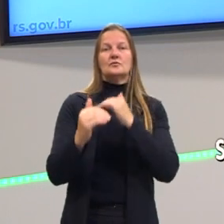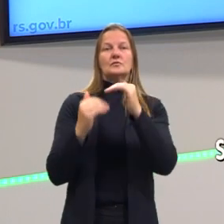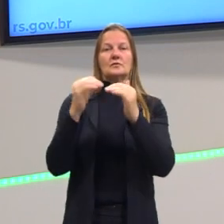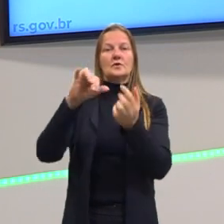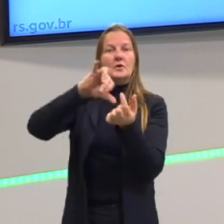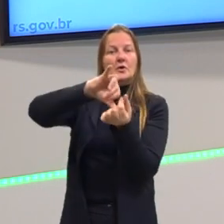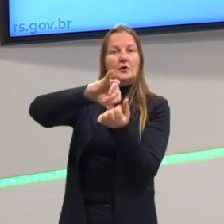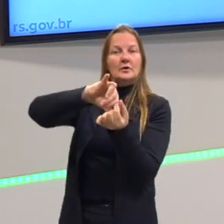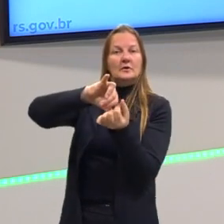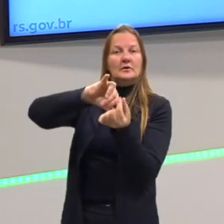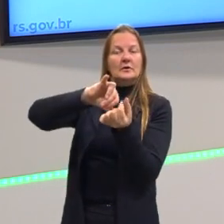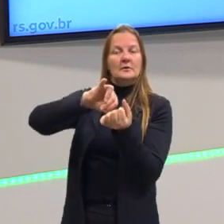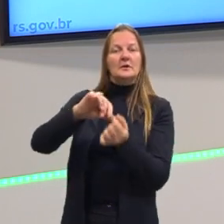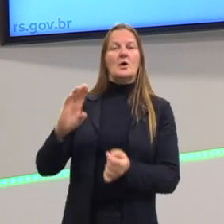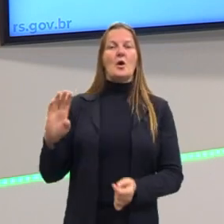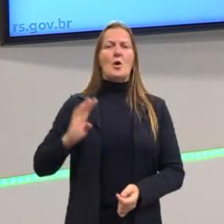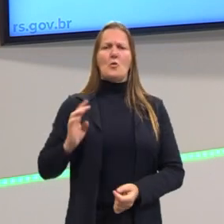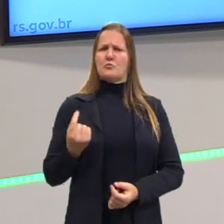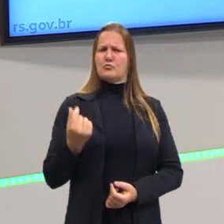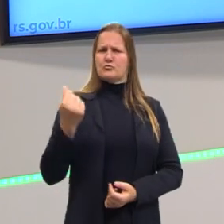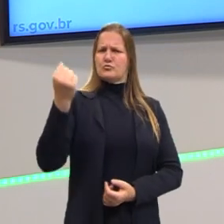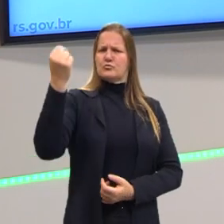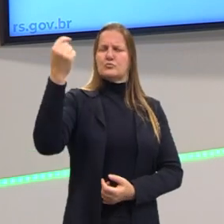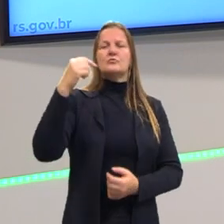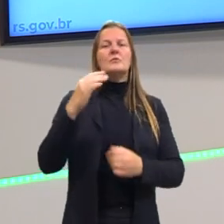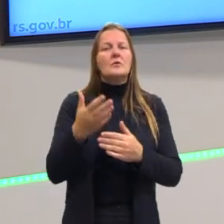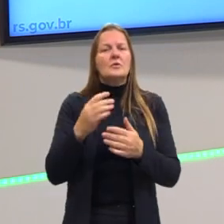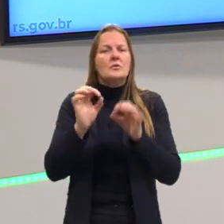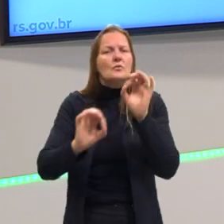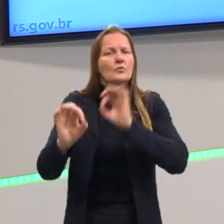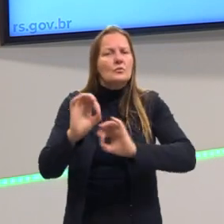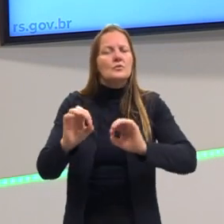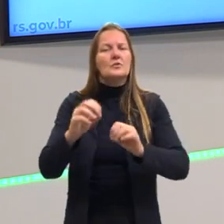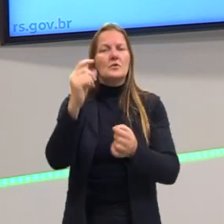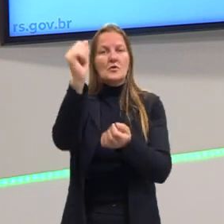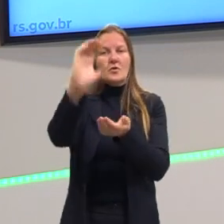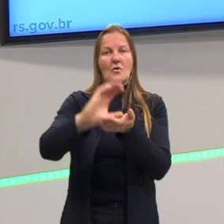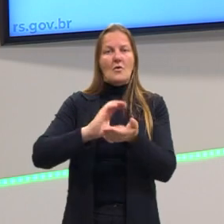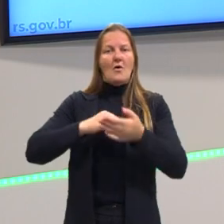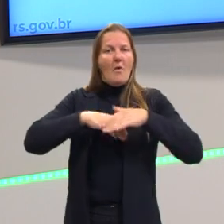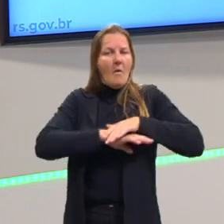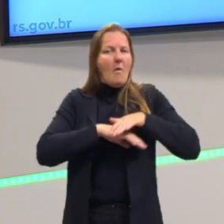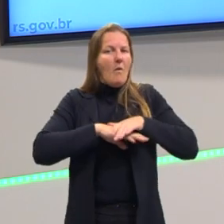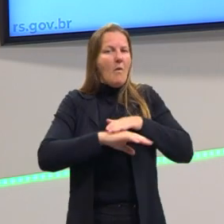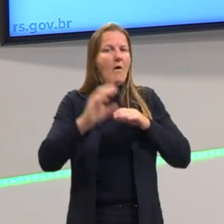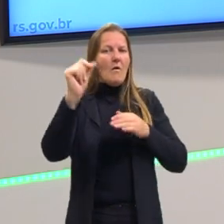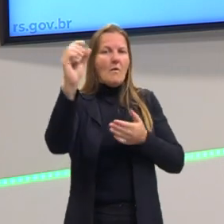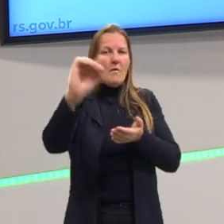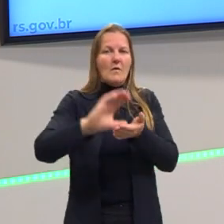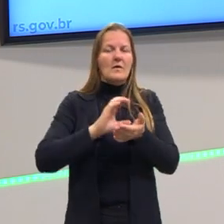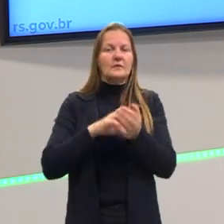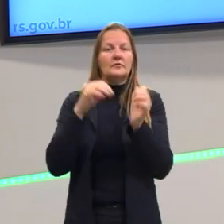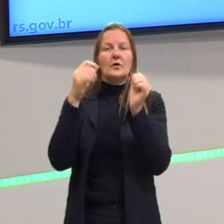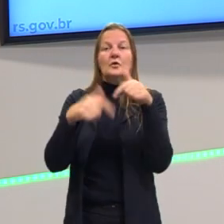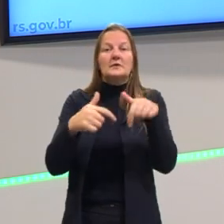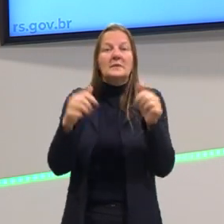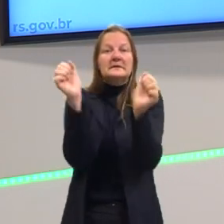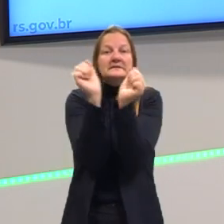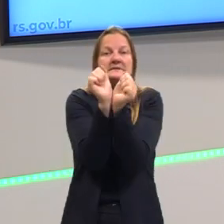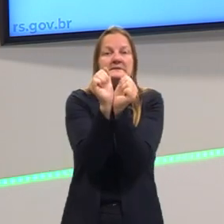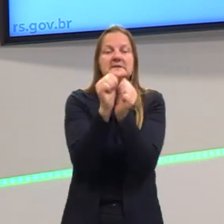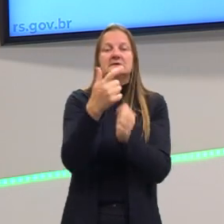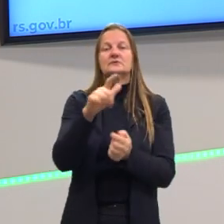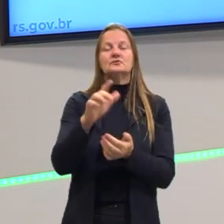capitalismo, uma burguesia que agora pretende acumular capital e não mais aquele trabalho escravo, que não